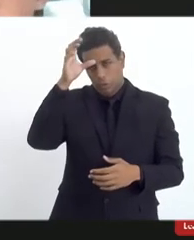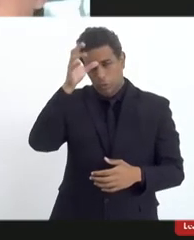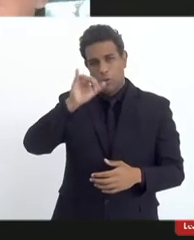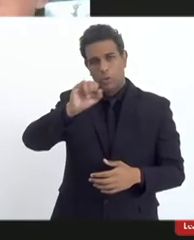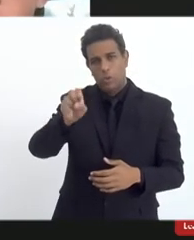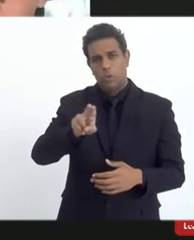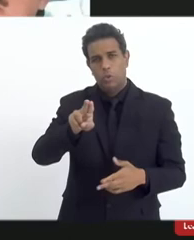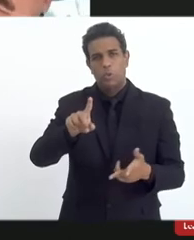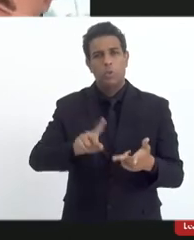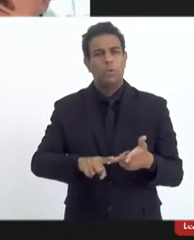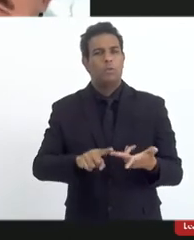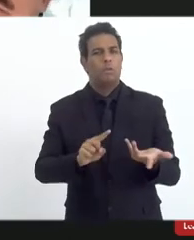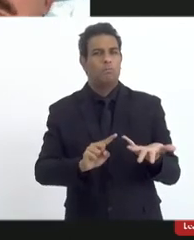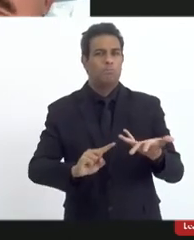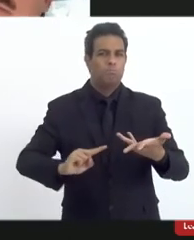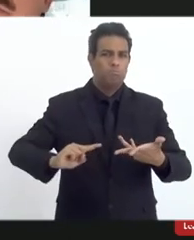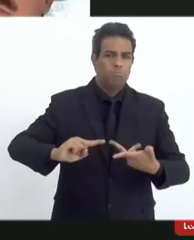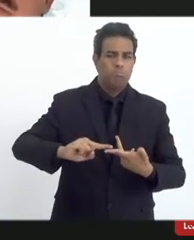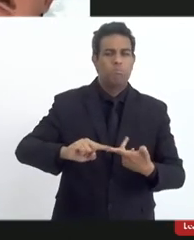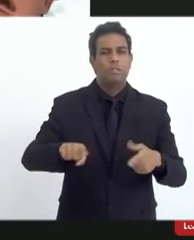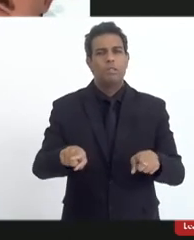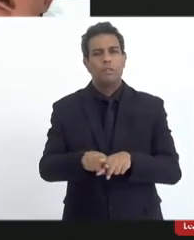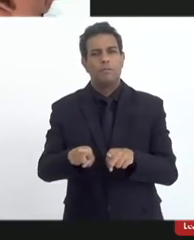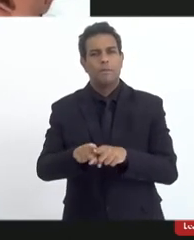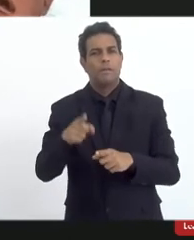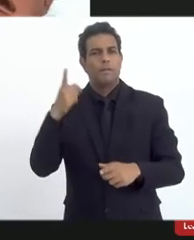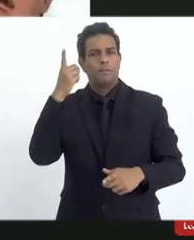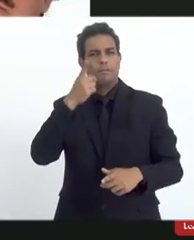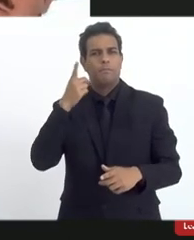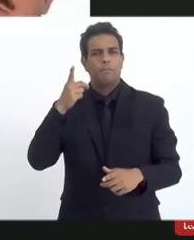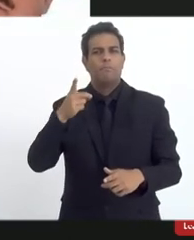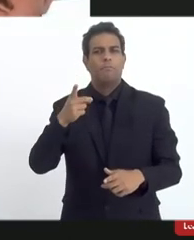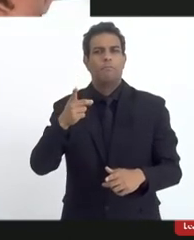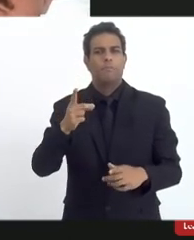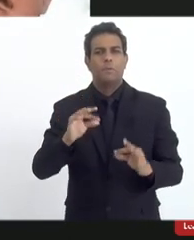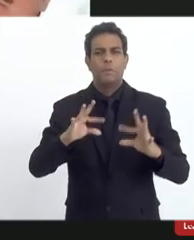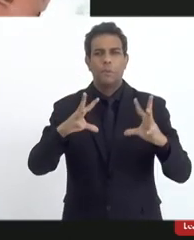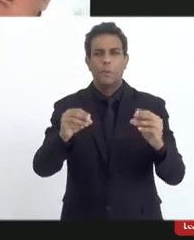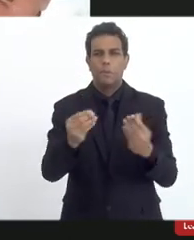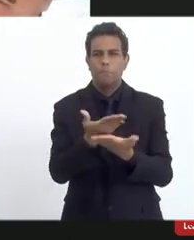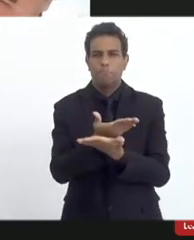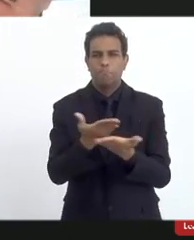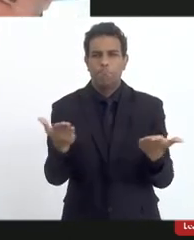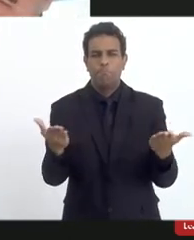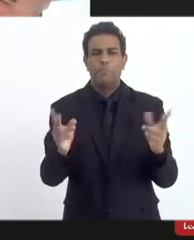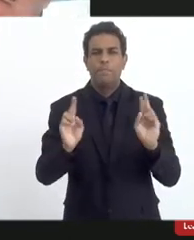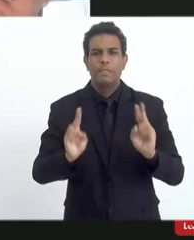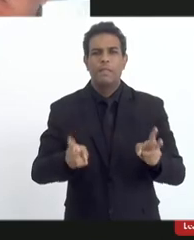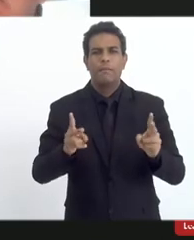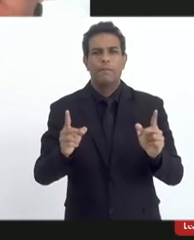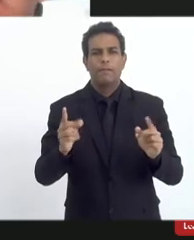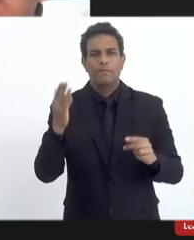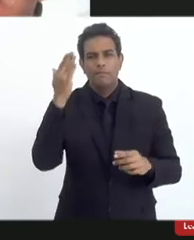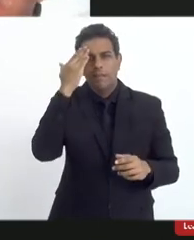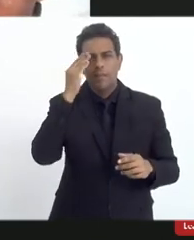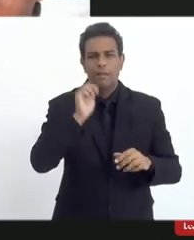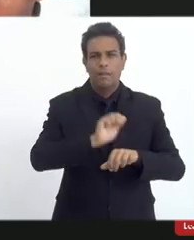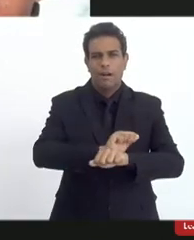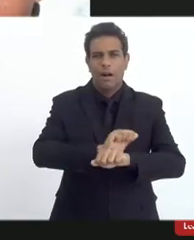Carvalho Valdeck a deputada Diana Baltazar e dizer que sempre que entenderem